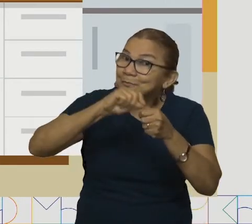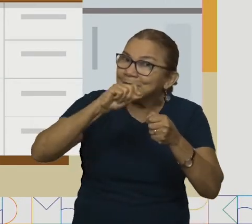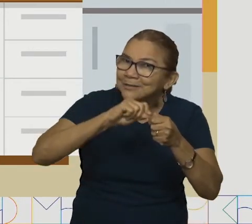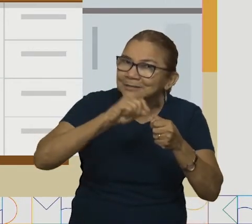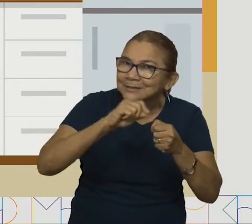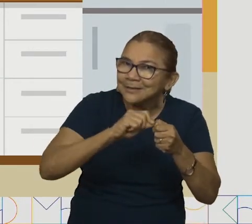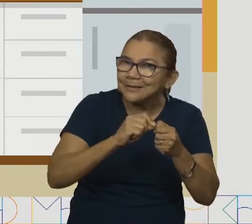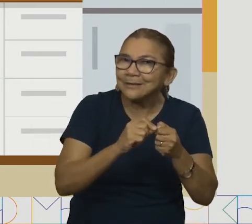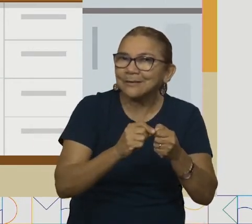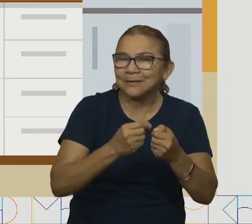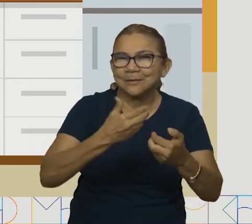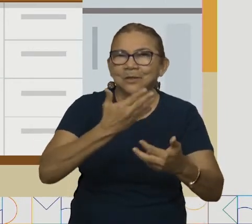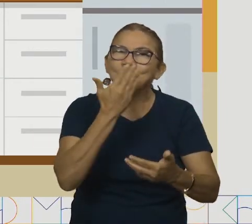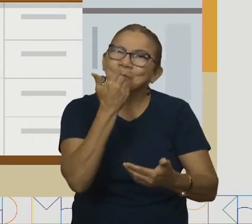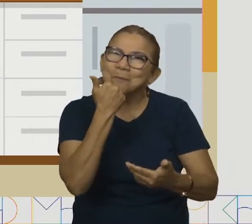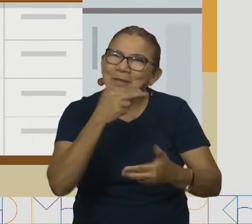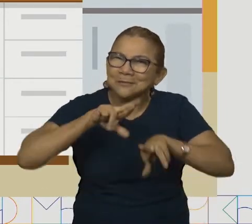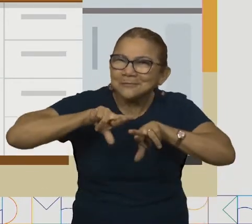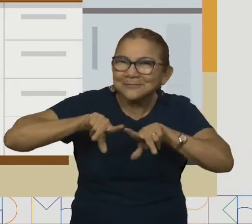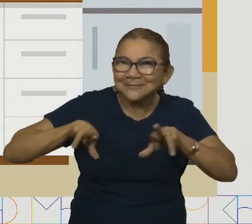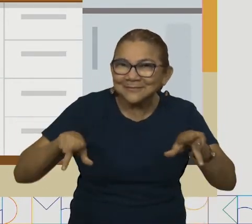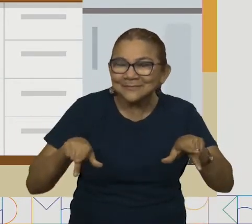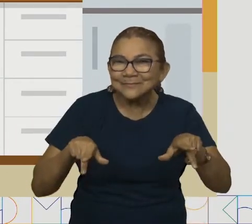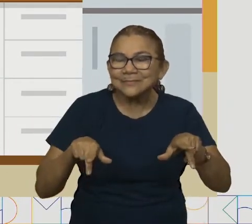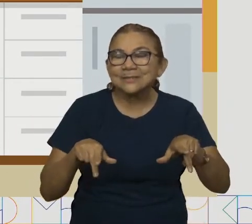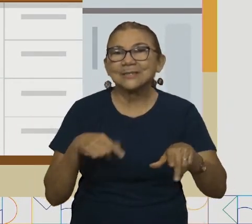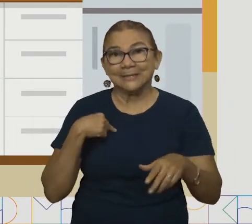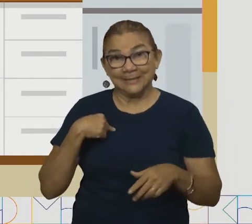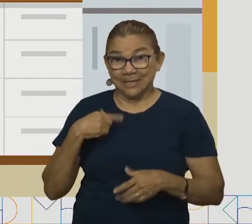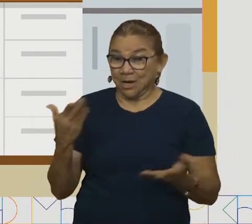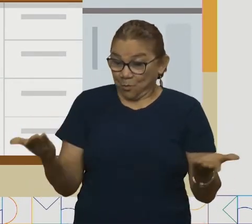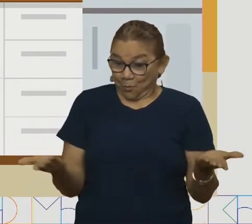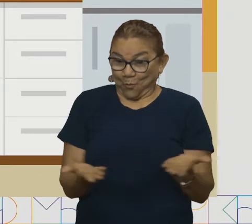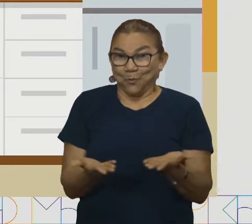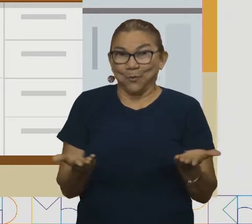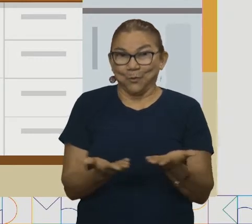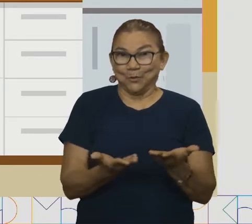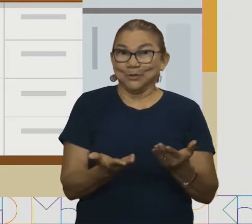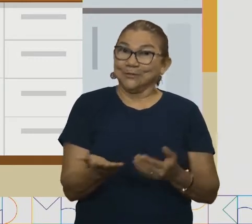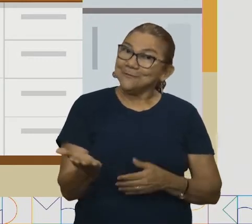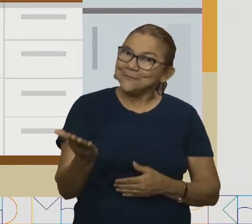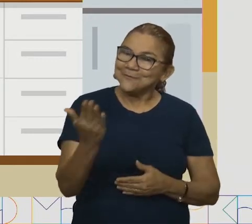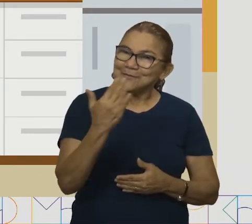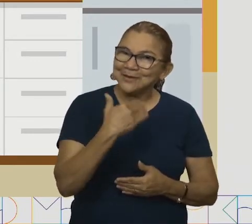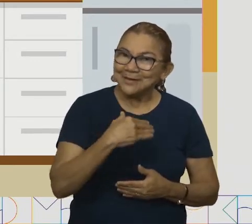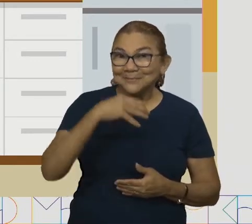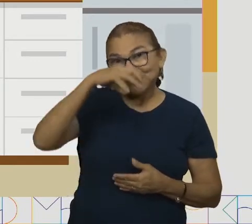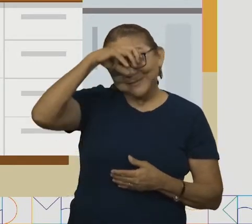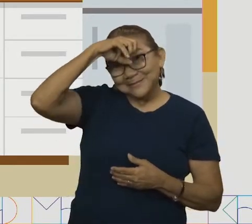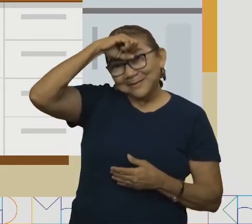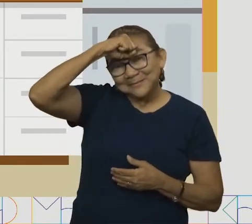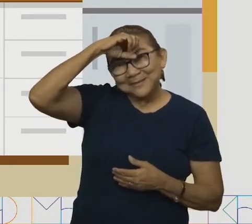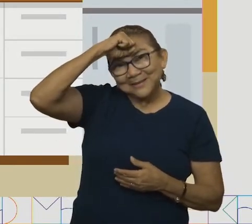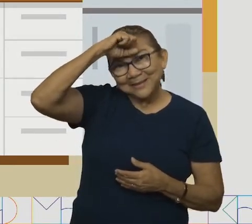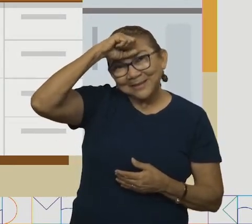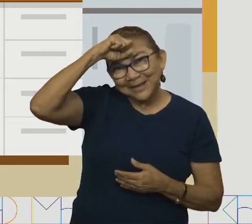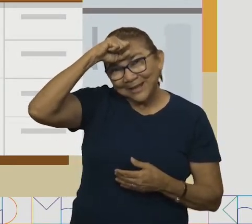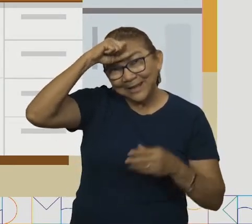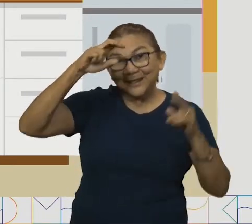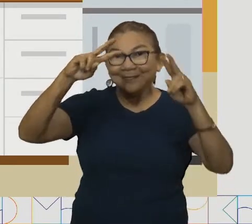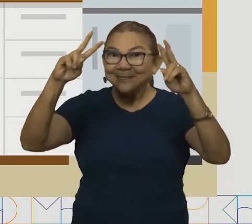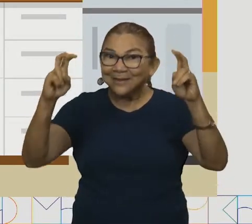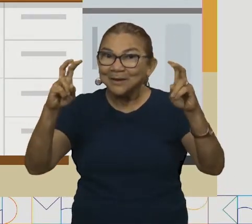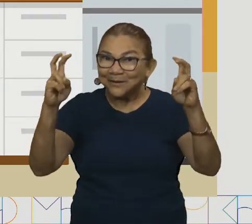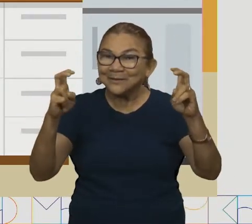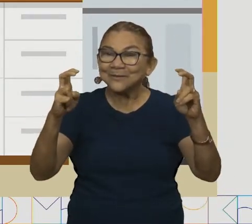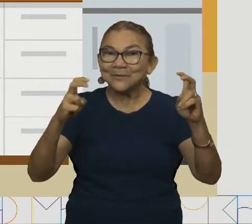receita de família? Sim ou não? Então, hoje, vamos estudar o gênero textual receita.